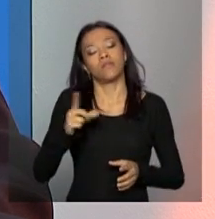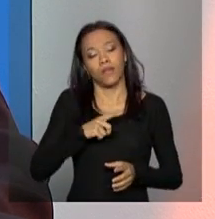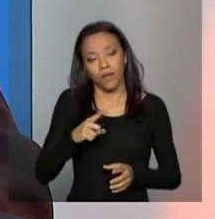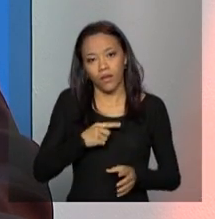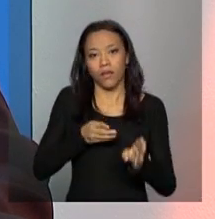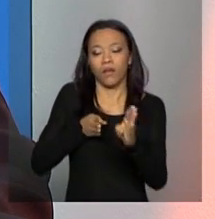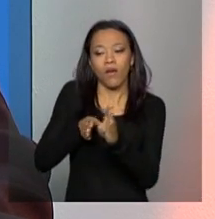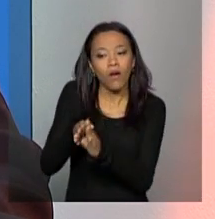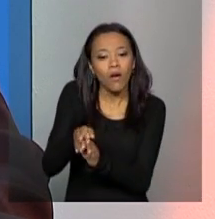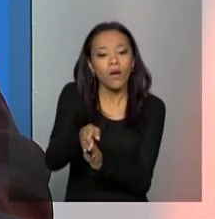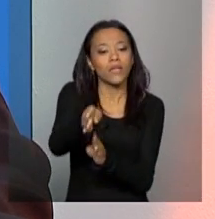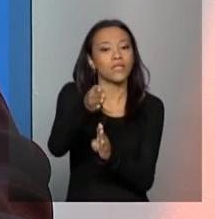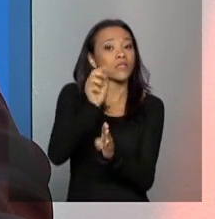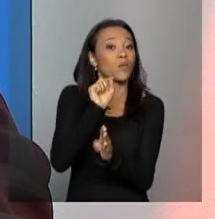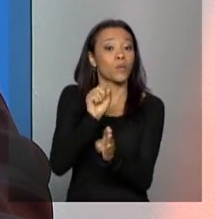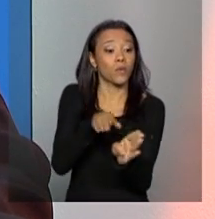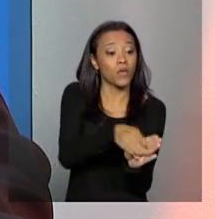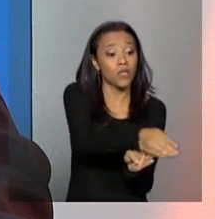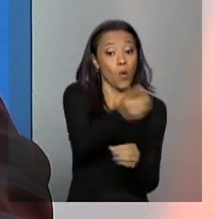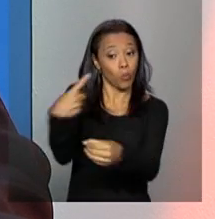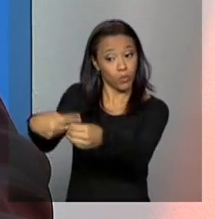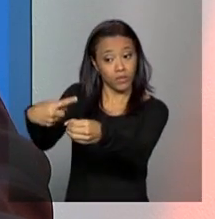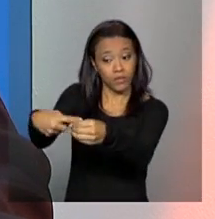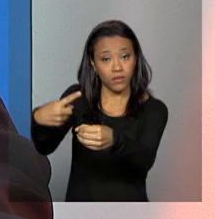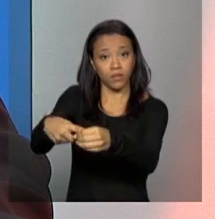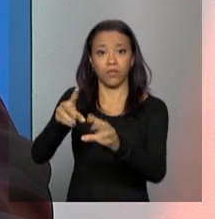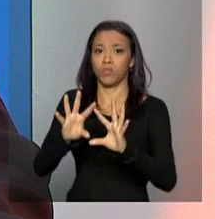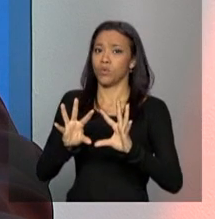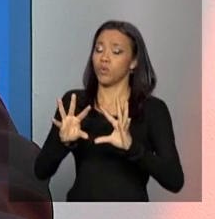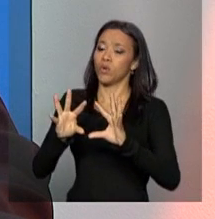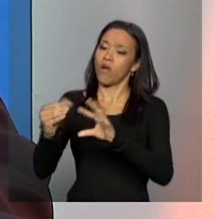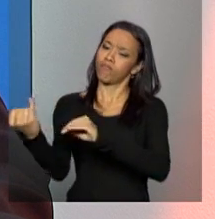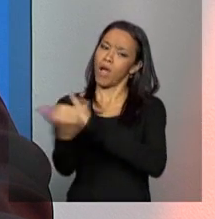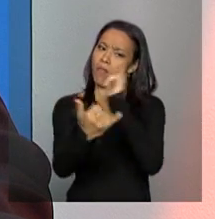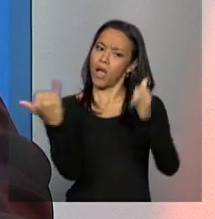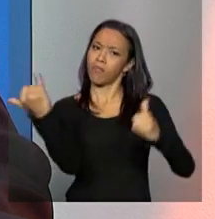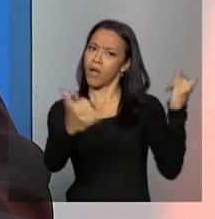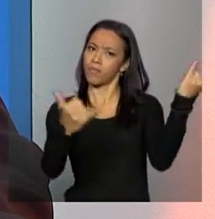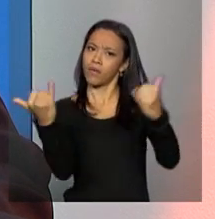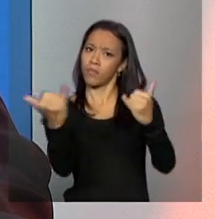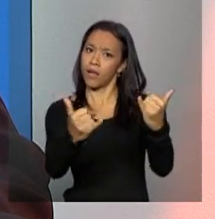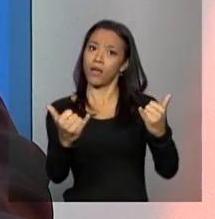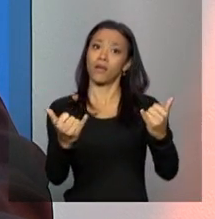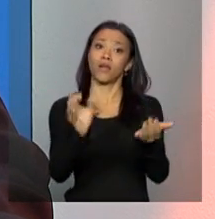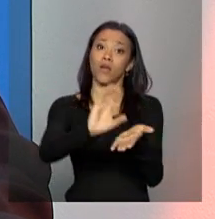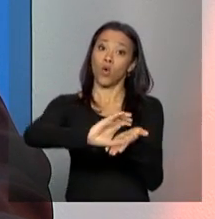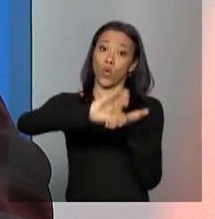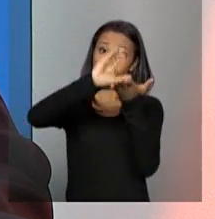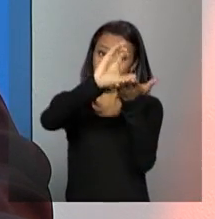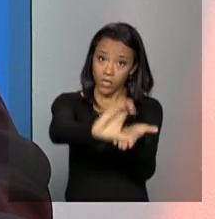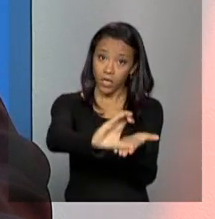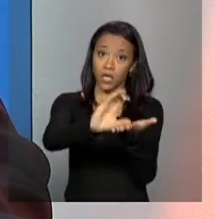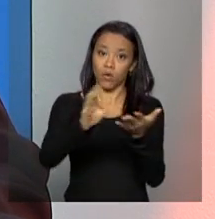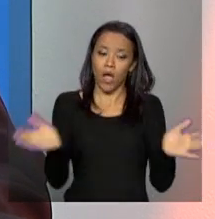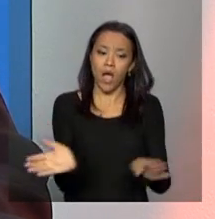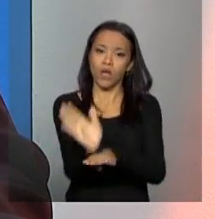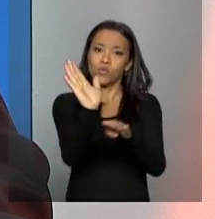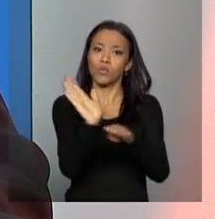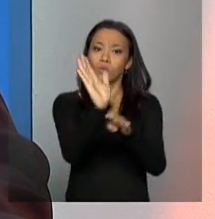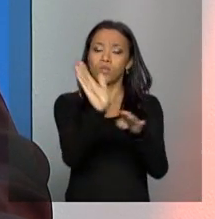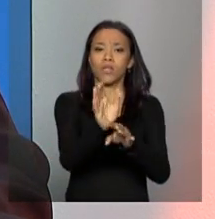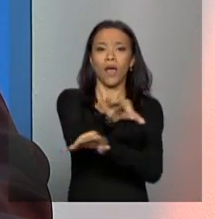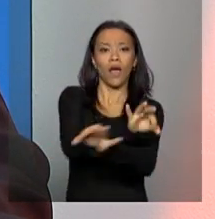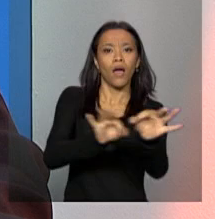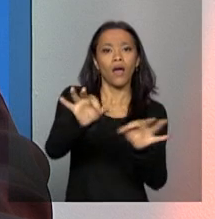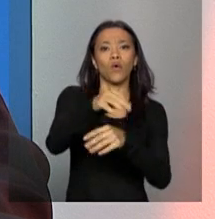de que o município deva ofertar toda a estrutura para o conselho, que o estado deva ofertar toda a estrutura para o funcionamento do conselho e